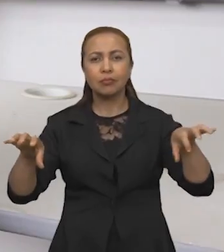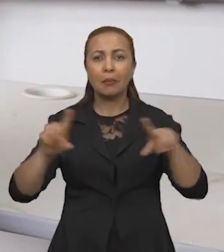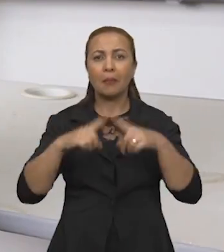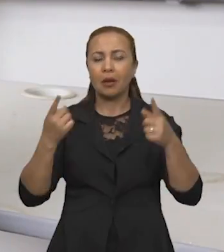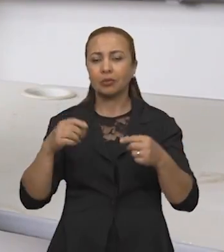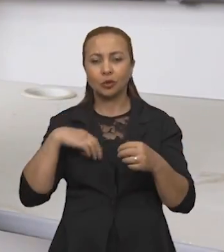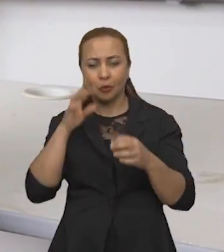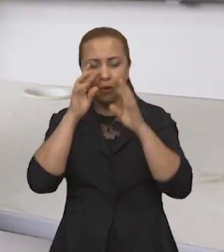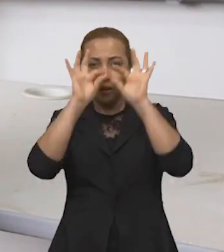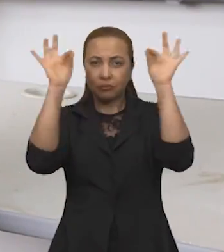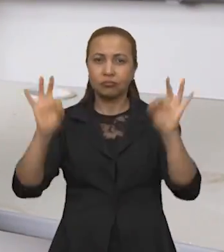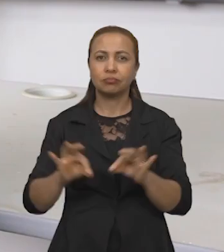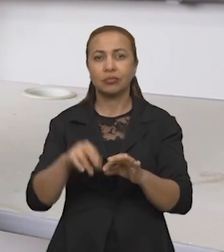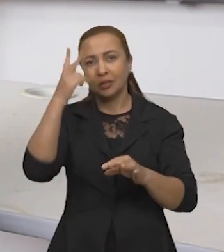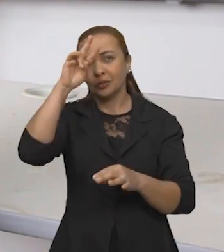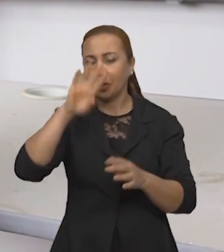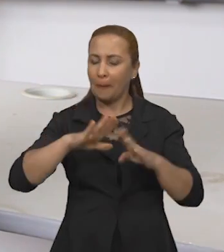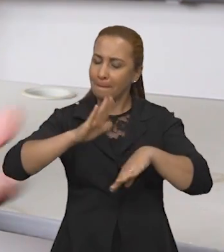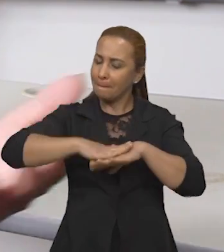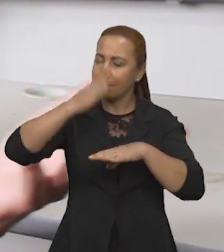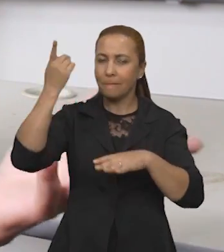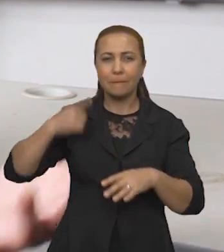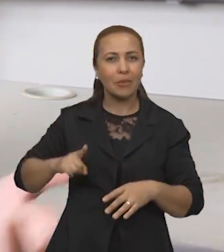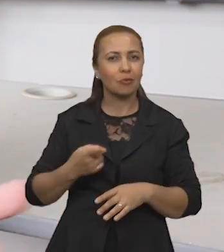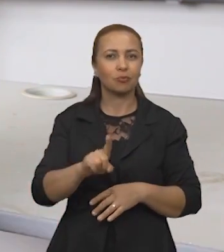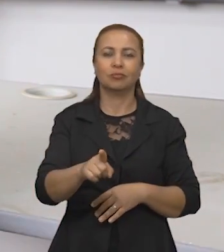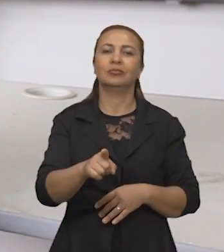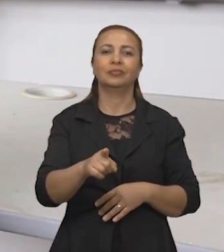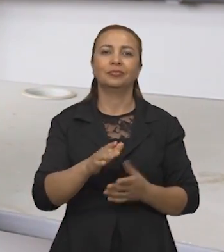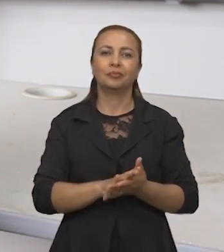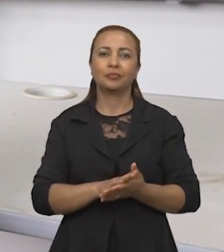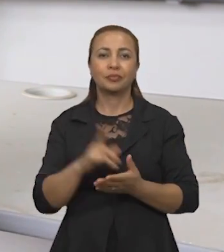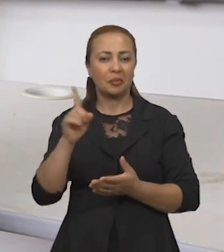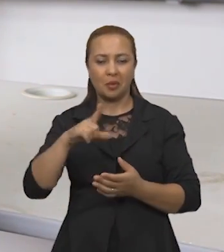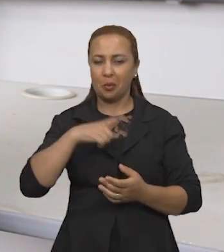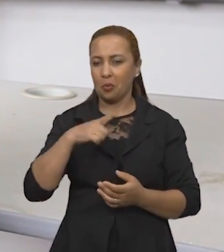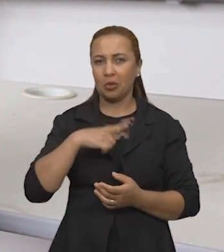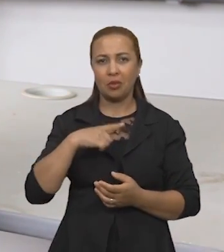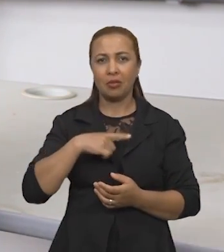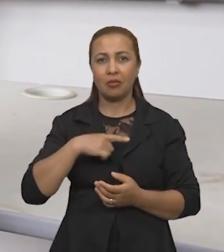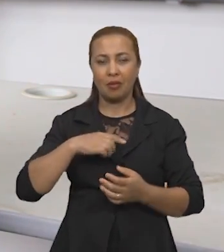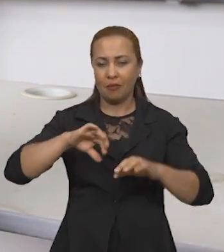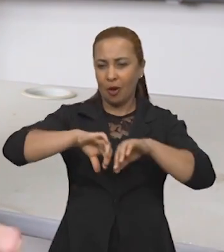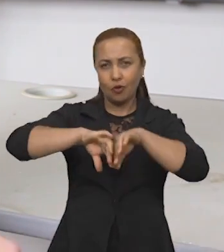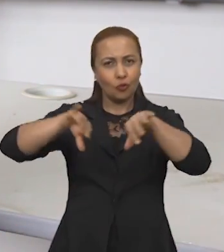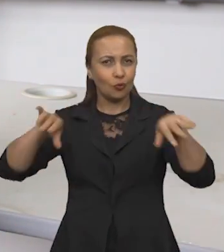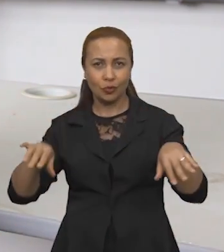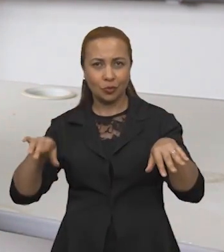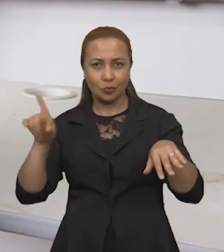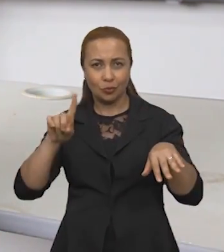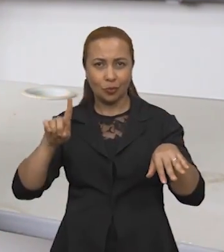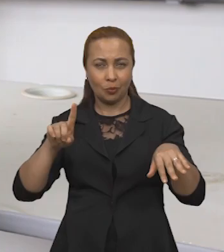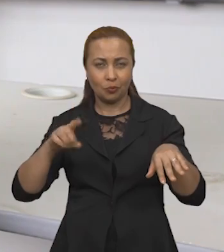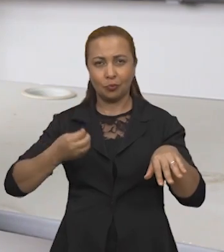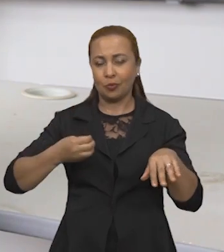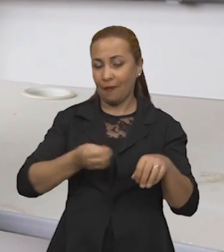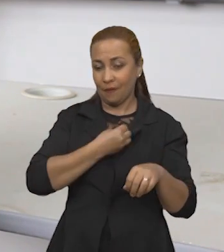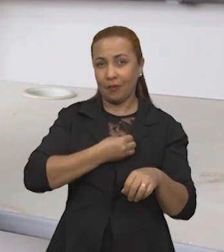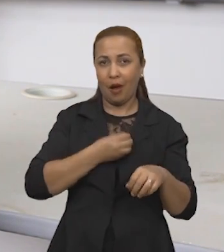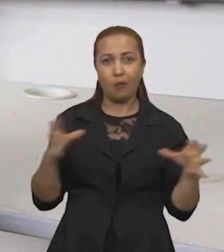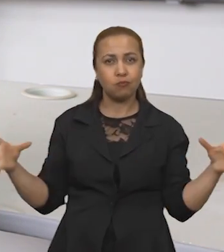e ao participar desse projeto nós vemos que a história é muito mais abrangente, né, não houve essa divisão.